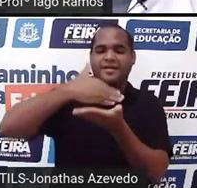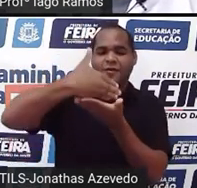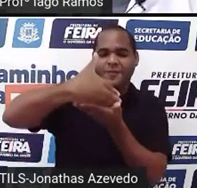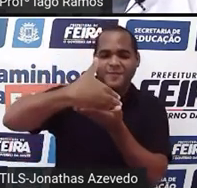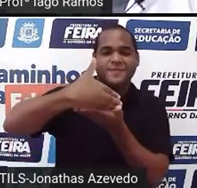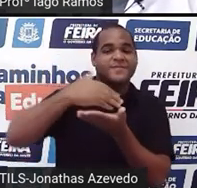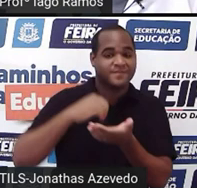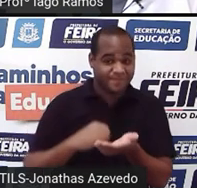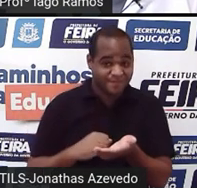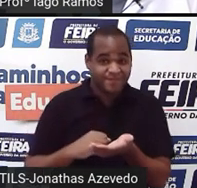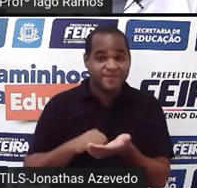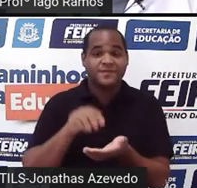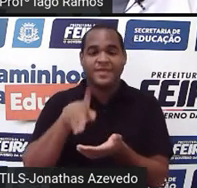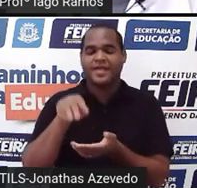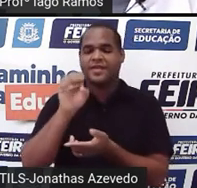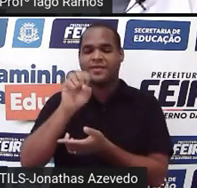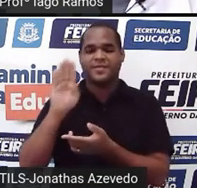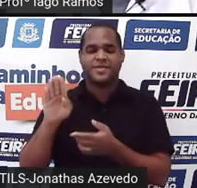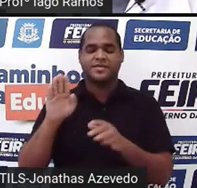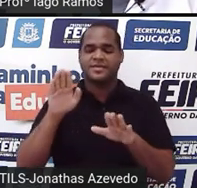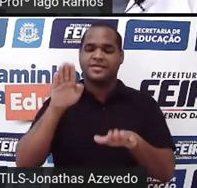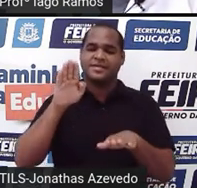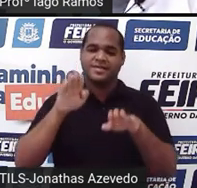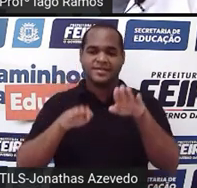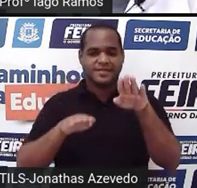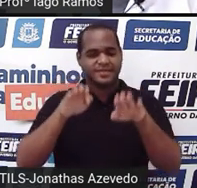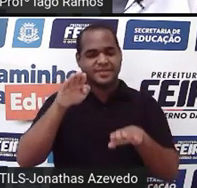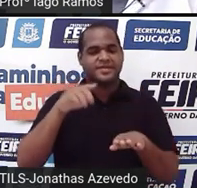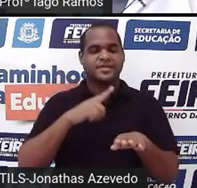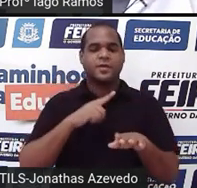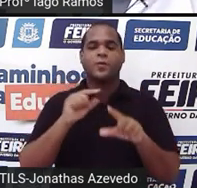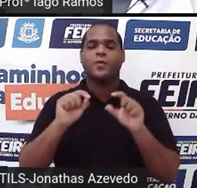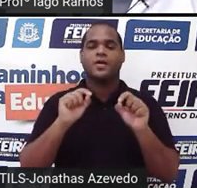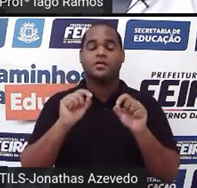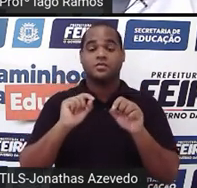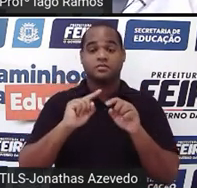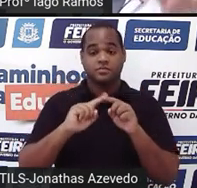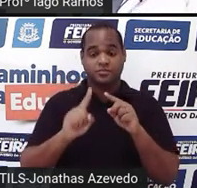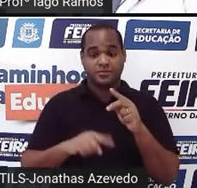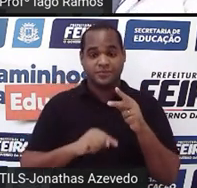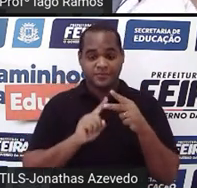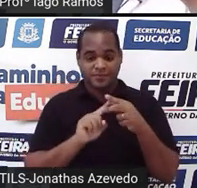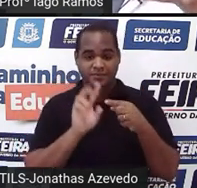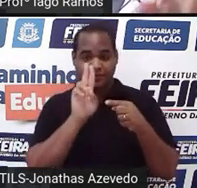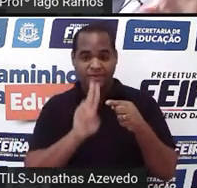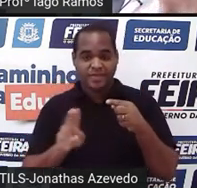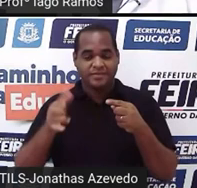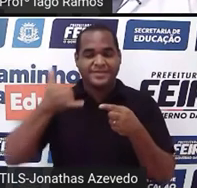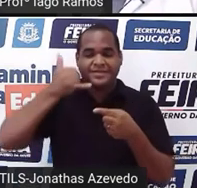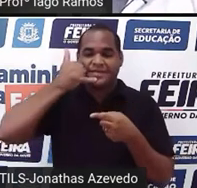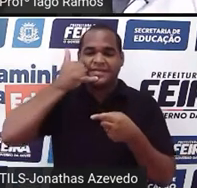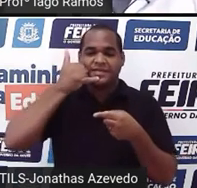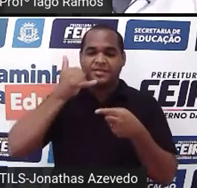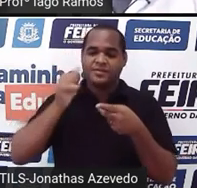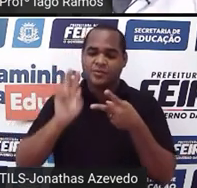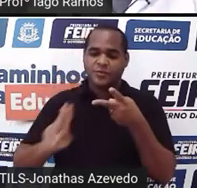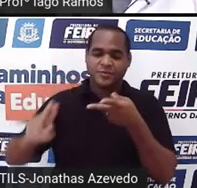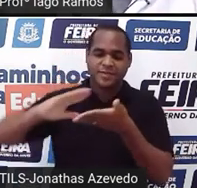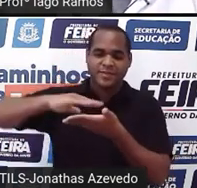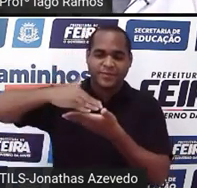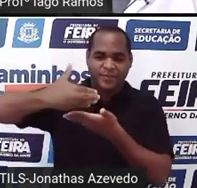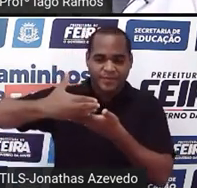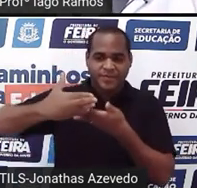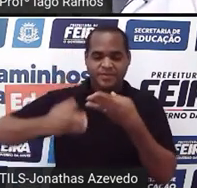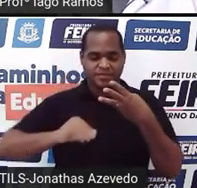Esse é o subtítulo. As variáveis que a gente tem ali, olha, é sobre o uso do celular, o uso do